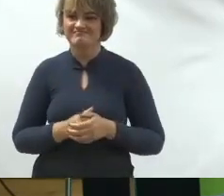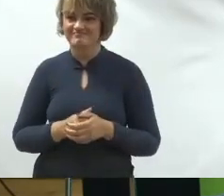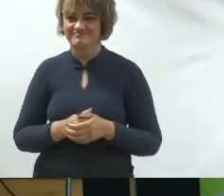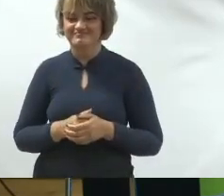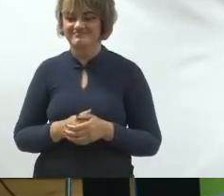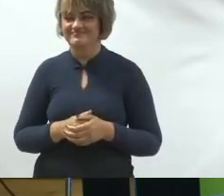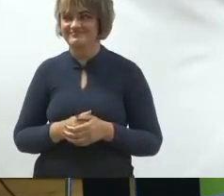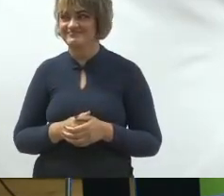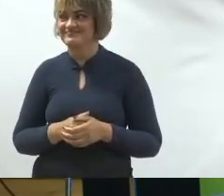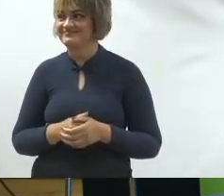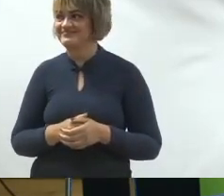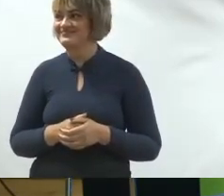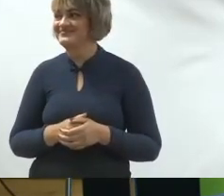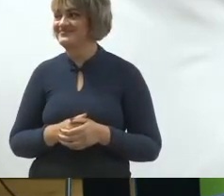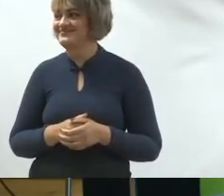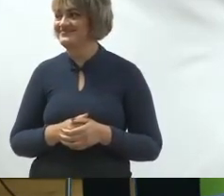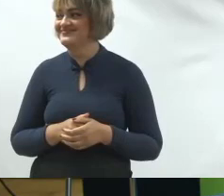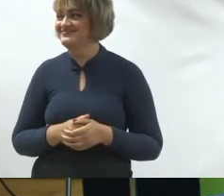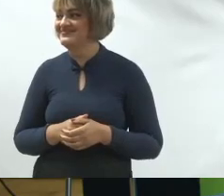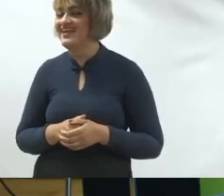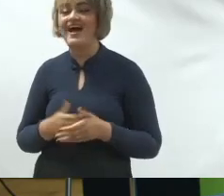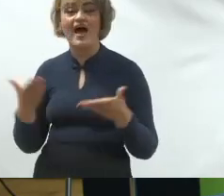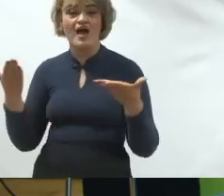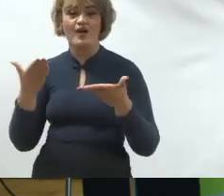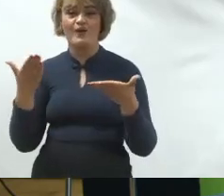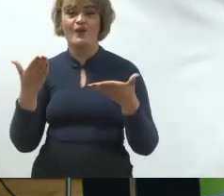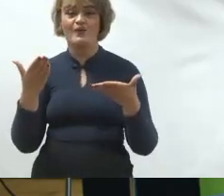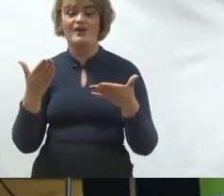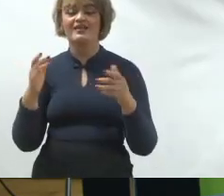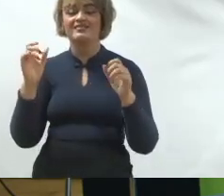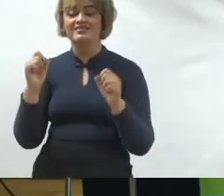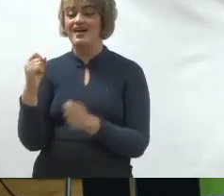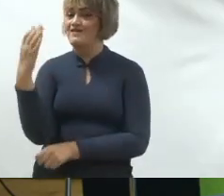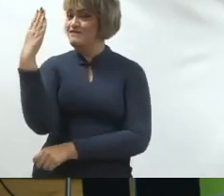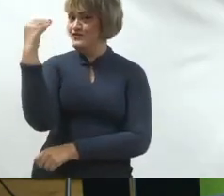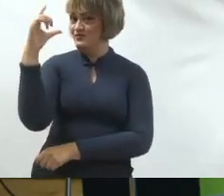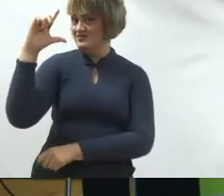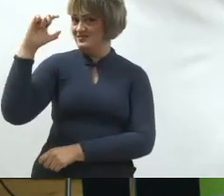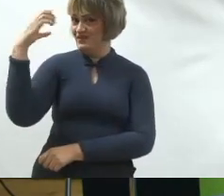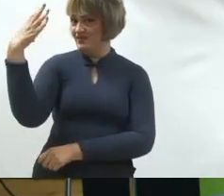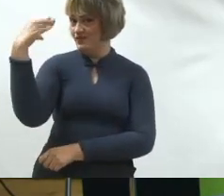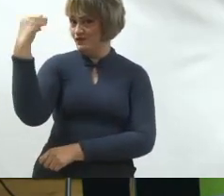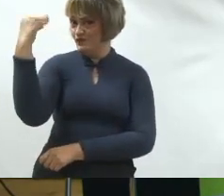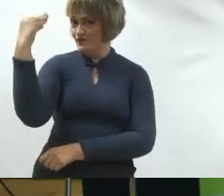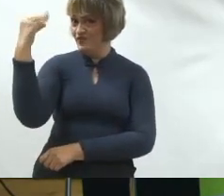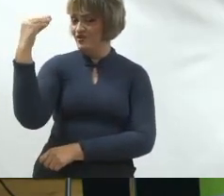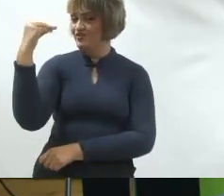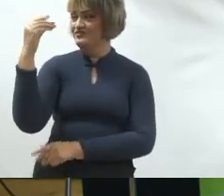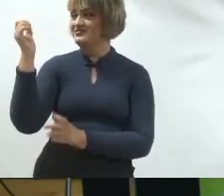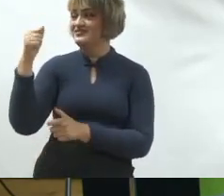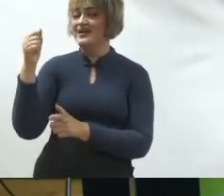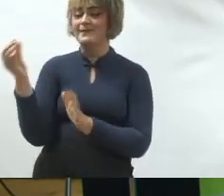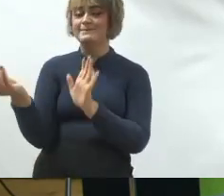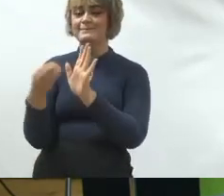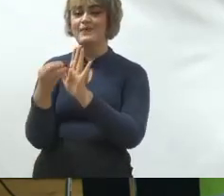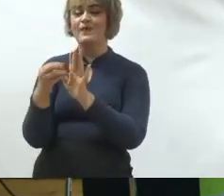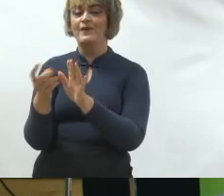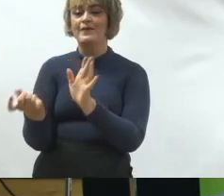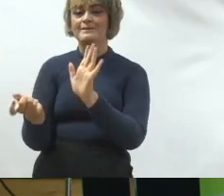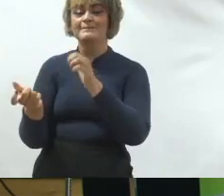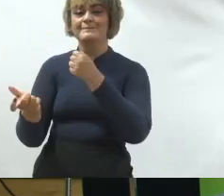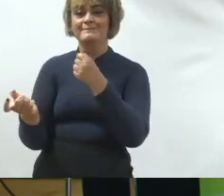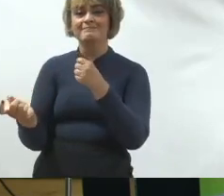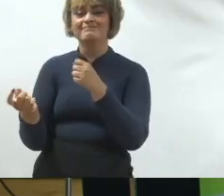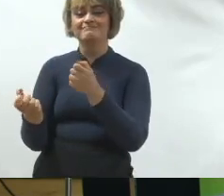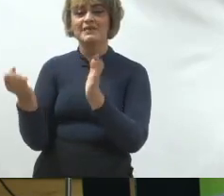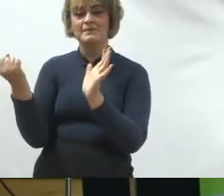e olha, gente, esse é o momento de você fazer a sua selfie esse é momento de você fazer a sua selfie e postar e marcar a gente, hein marque